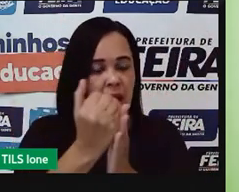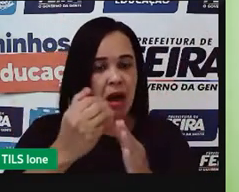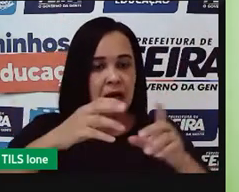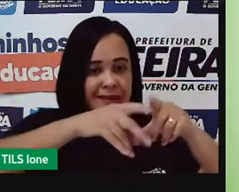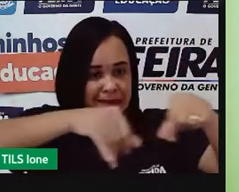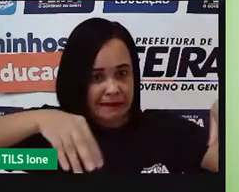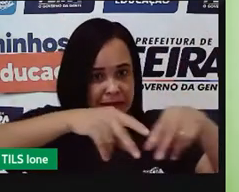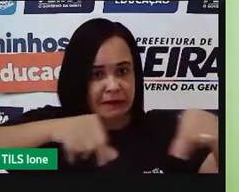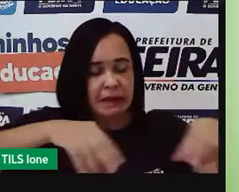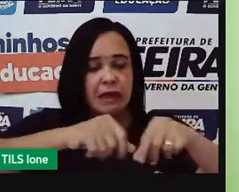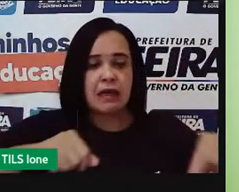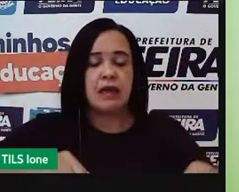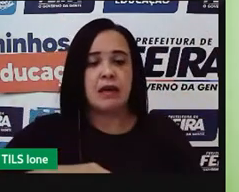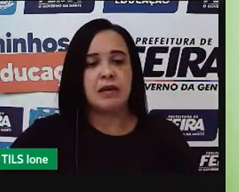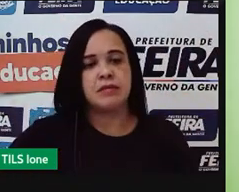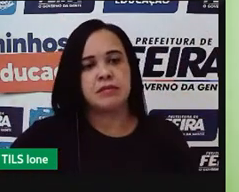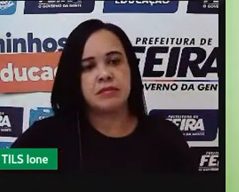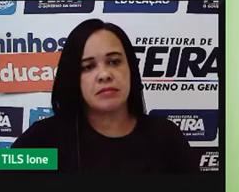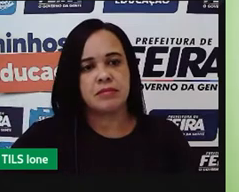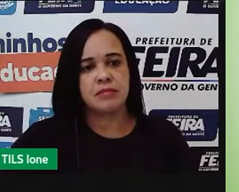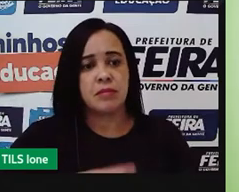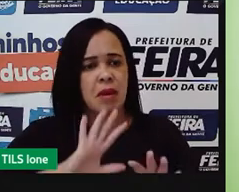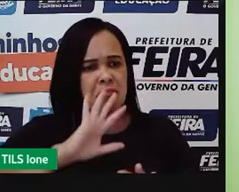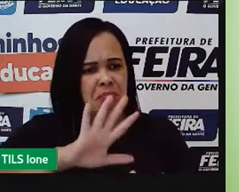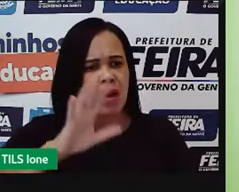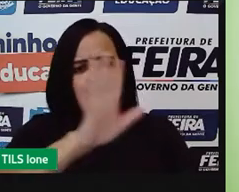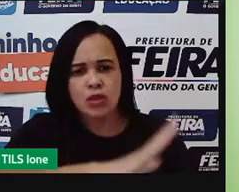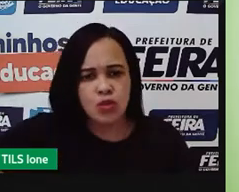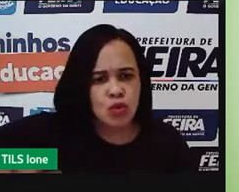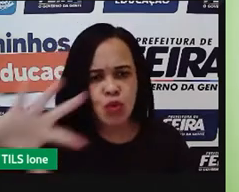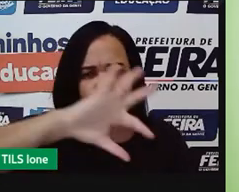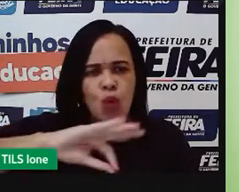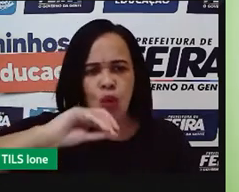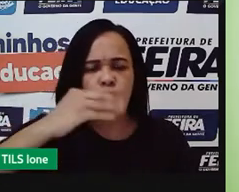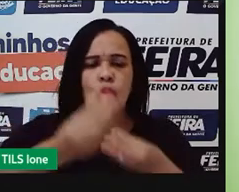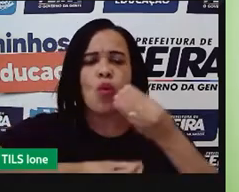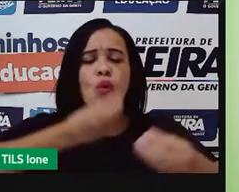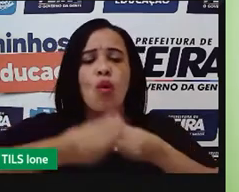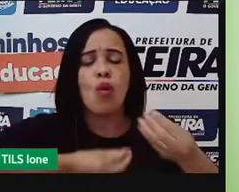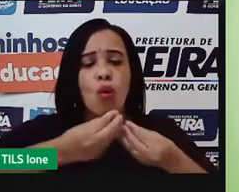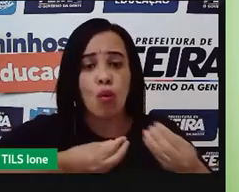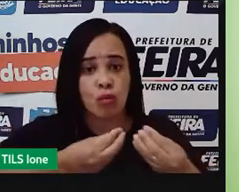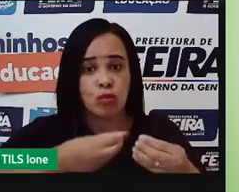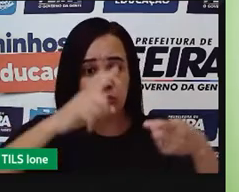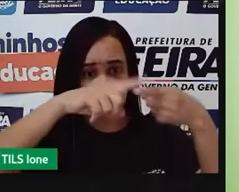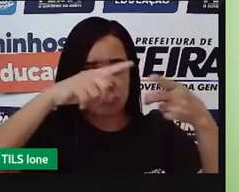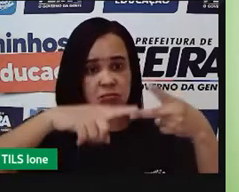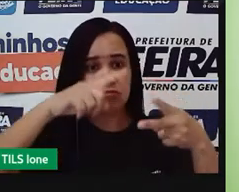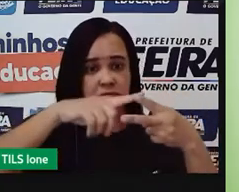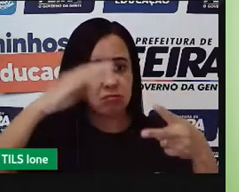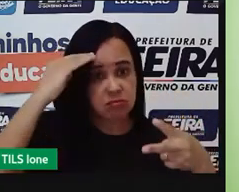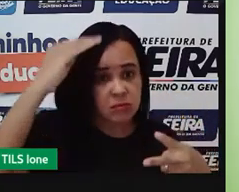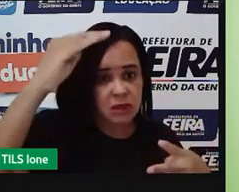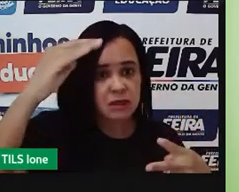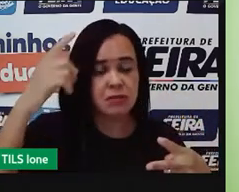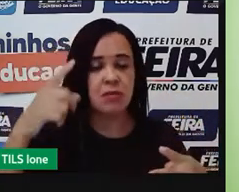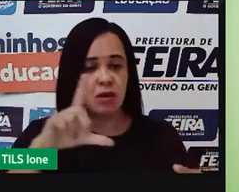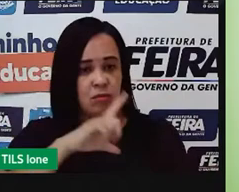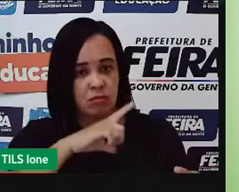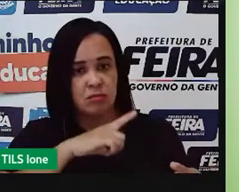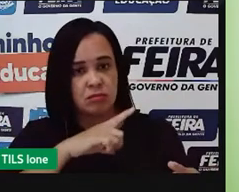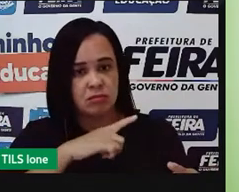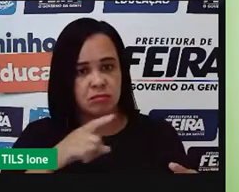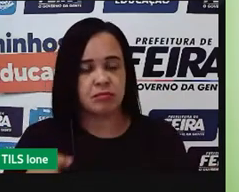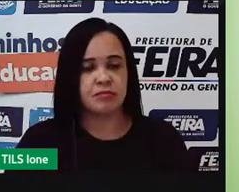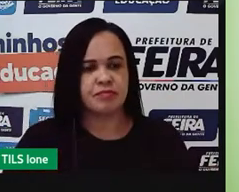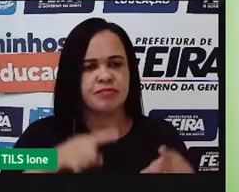condições naturais, mas vamos falar de modo geral, vamos tentar, né, generalizar isso aí, né. A agricultura de